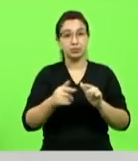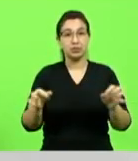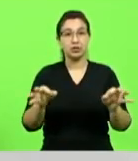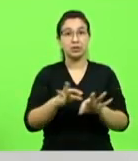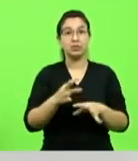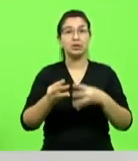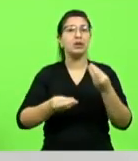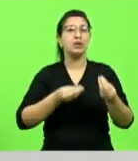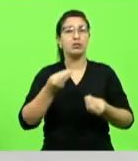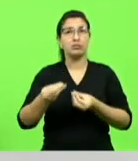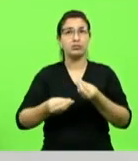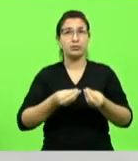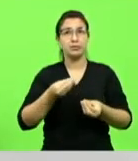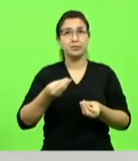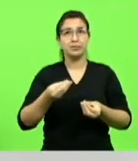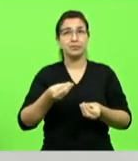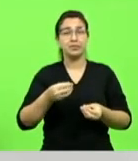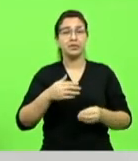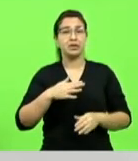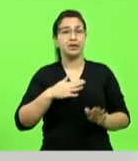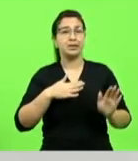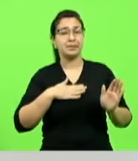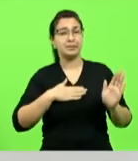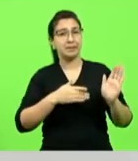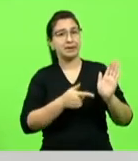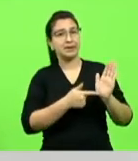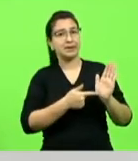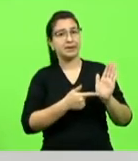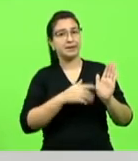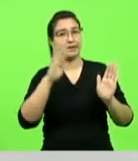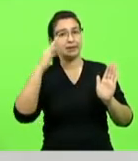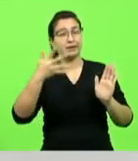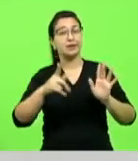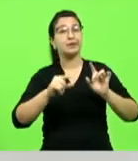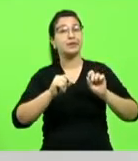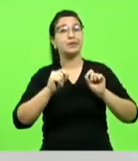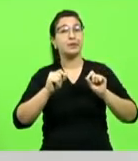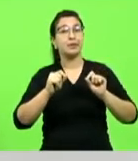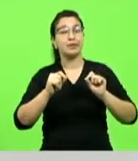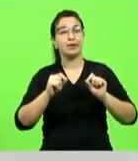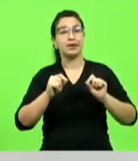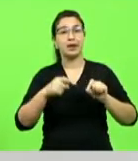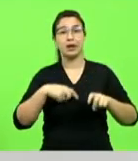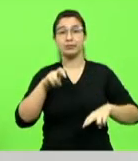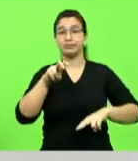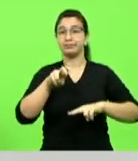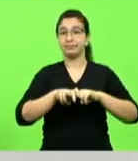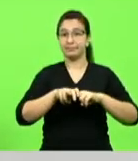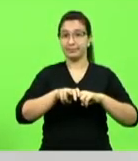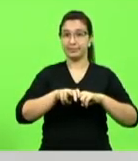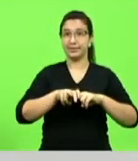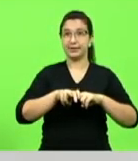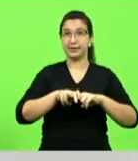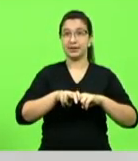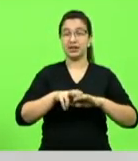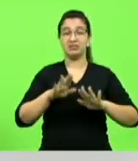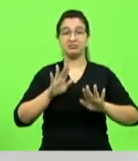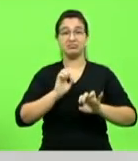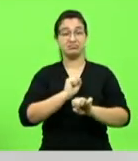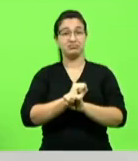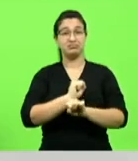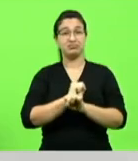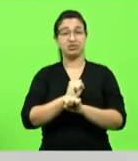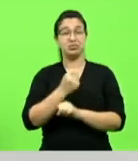está aqui a minha maravilhosa solução para o problema eu vou sentar e vou esperar o que vai